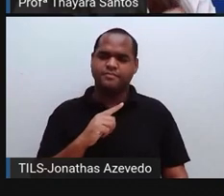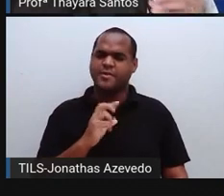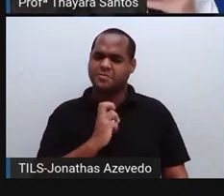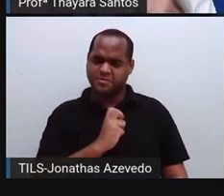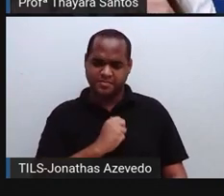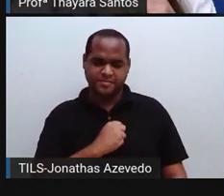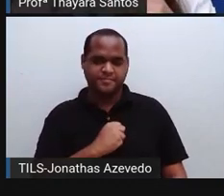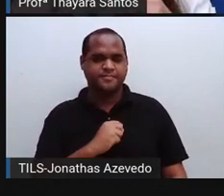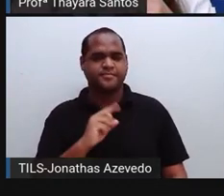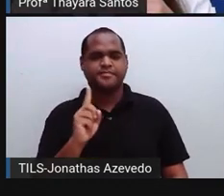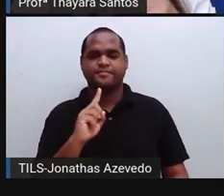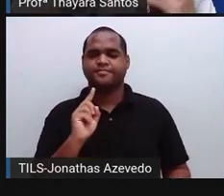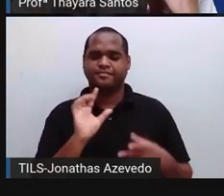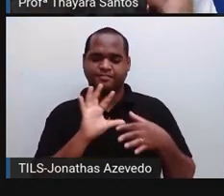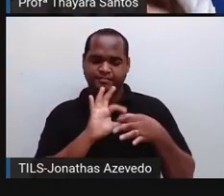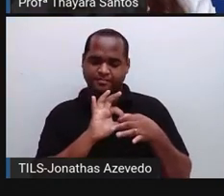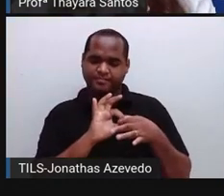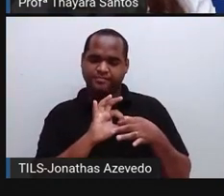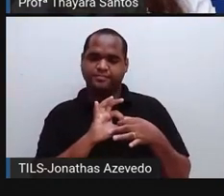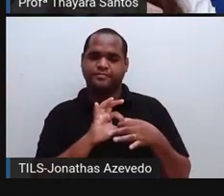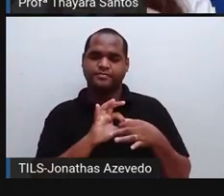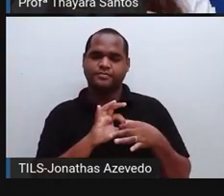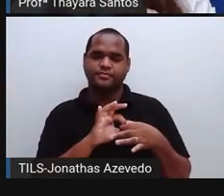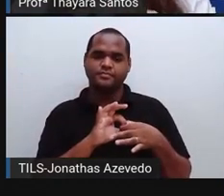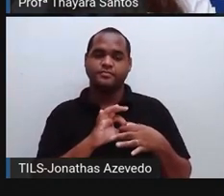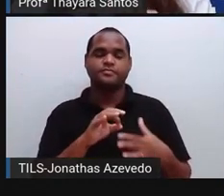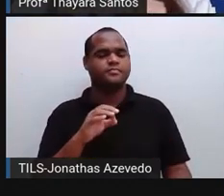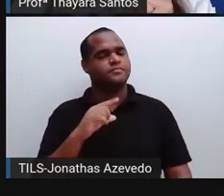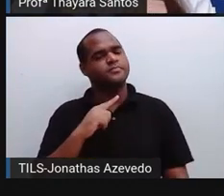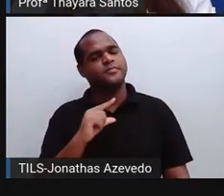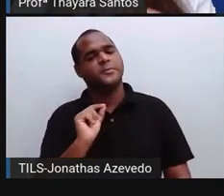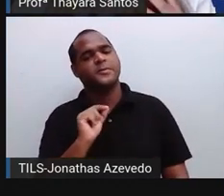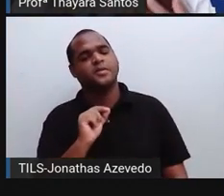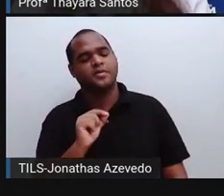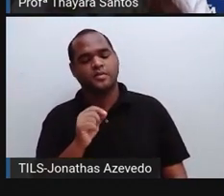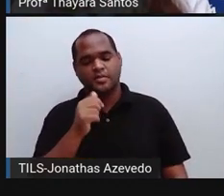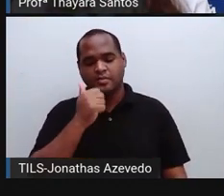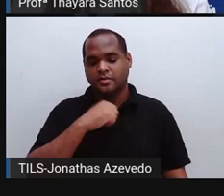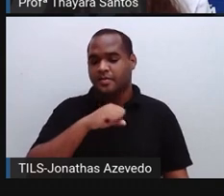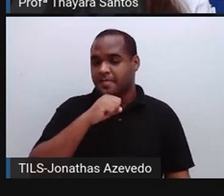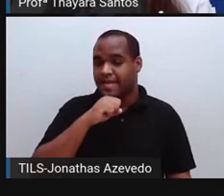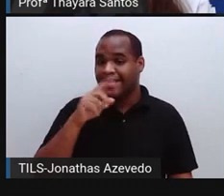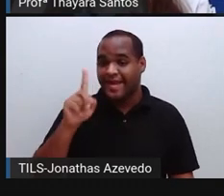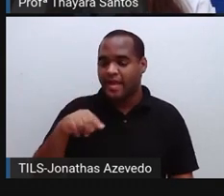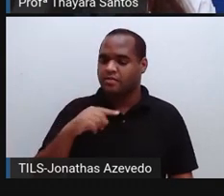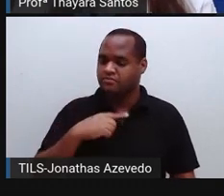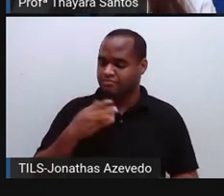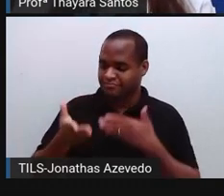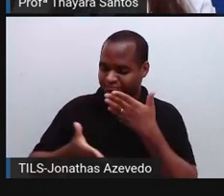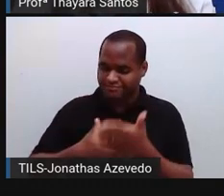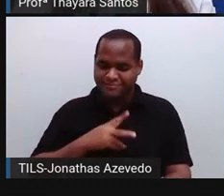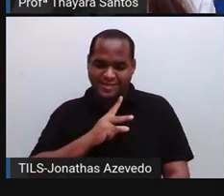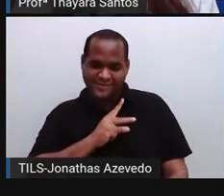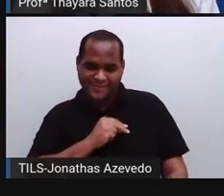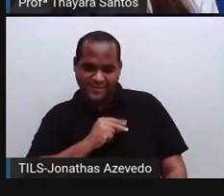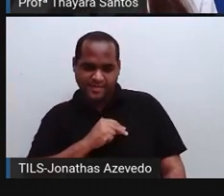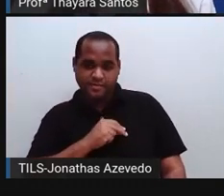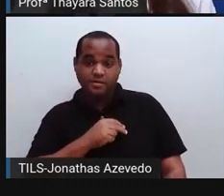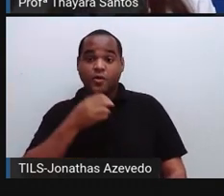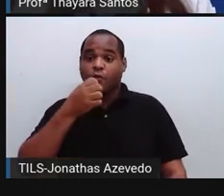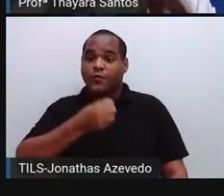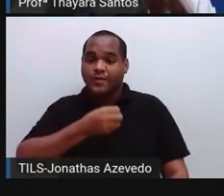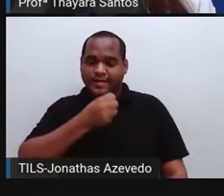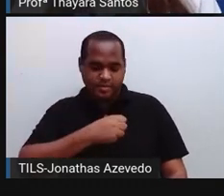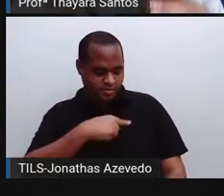conexão. A ocitocina, para vocês terem noção, quando a mãe amamenta o bebê, ali no leite materno, ela libera a ocitocina para